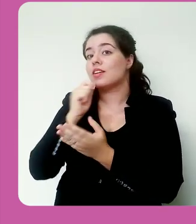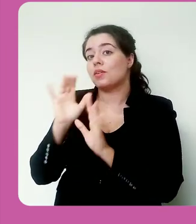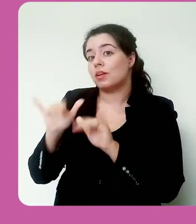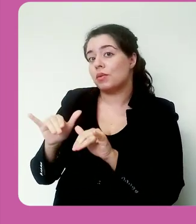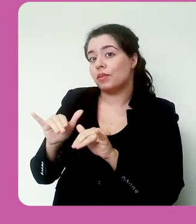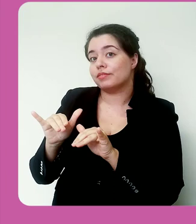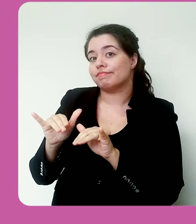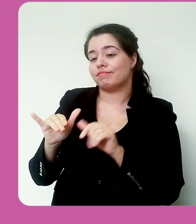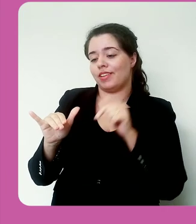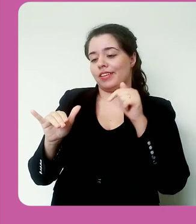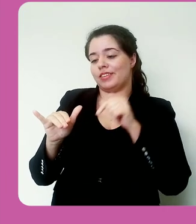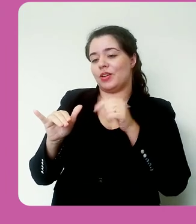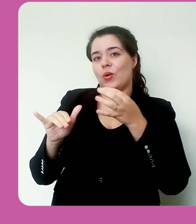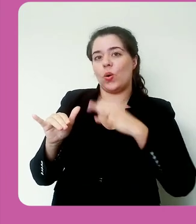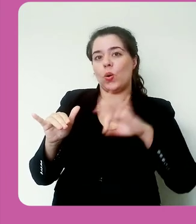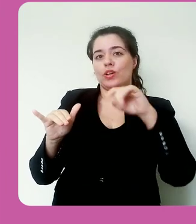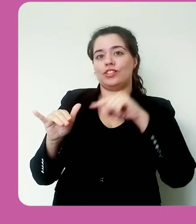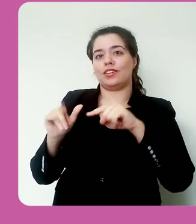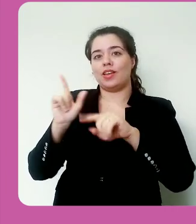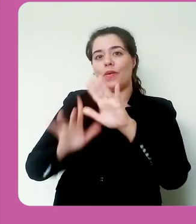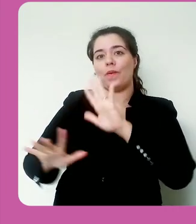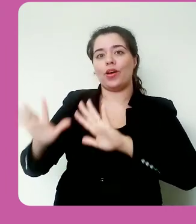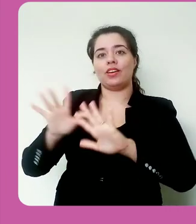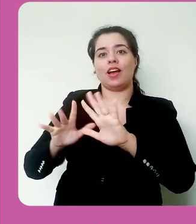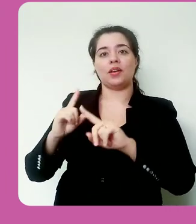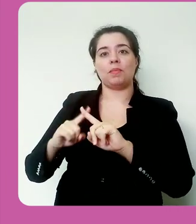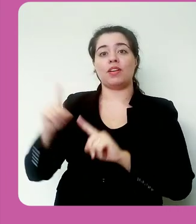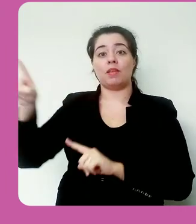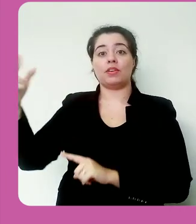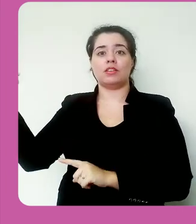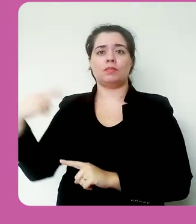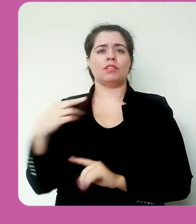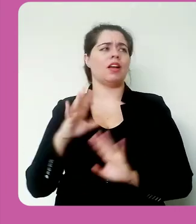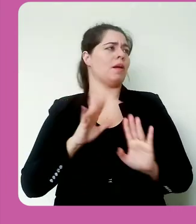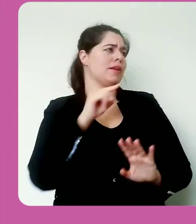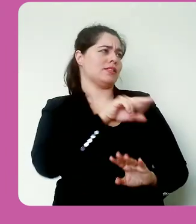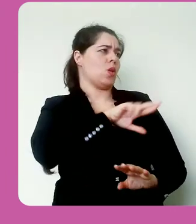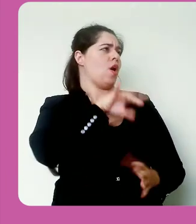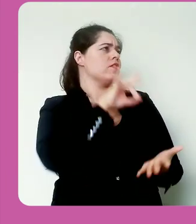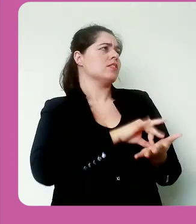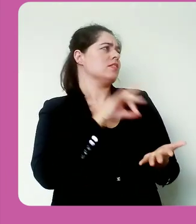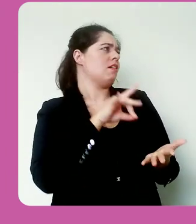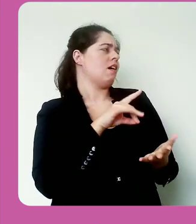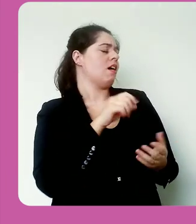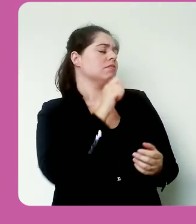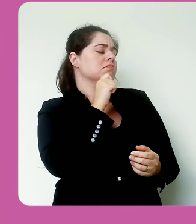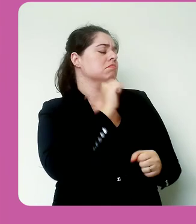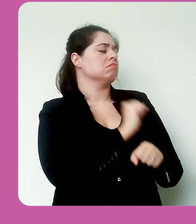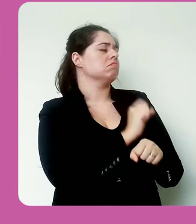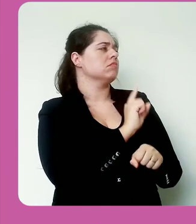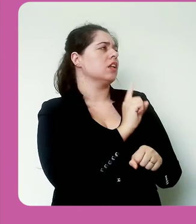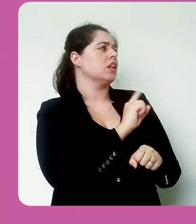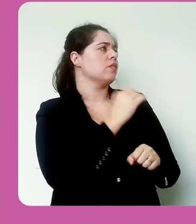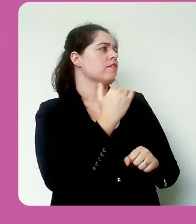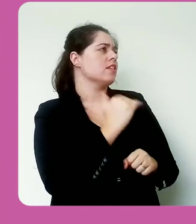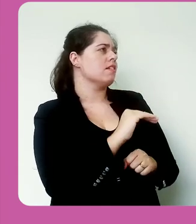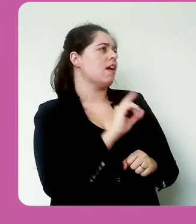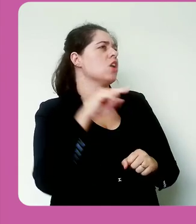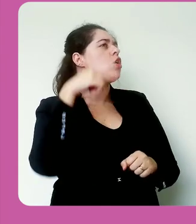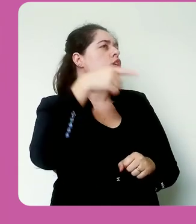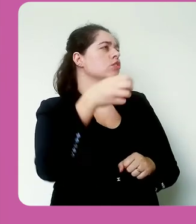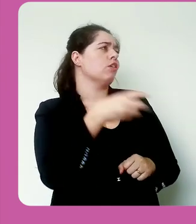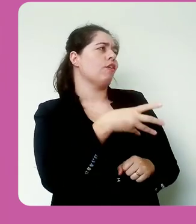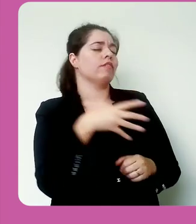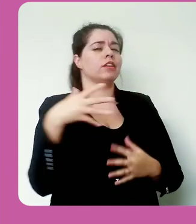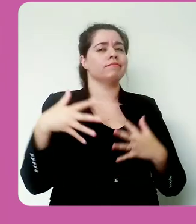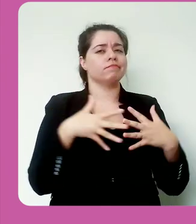E se você corrigiu o rascunho dele, tomar cuidado, que ele pode dizer não, mas era rascunho. eu te enviei